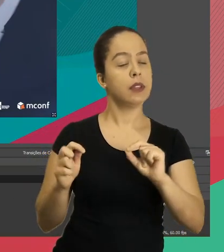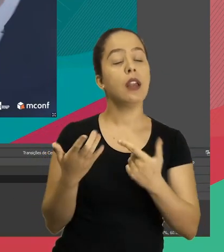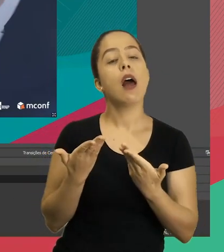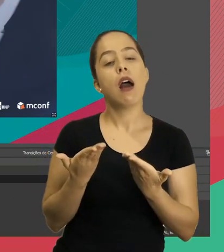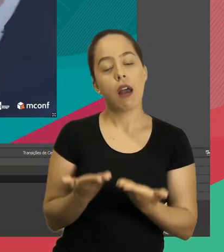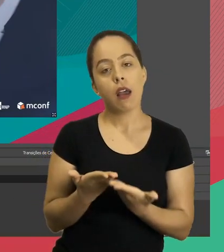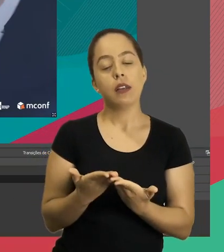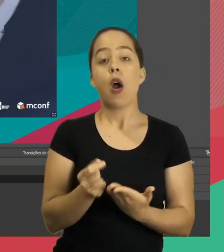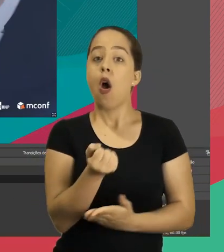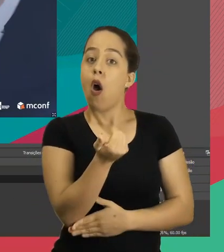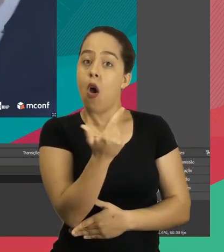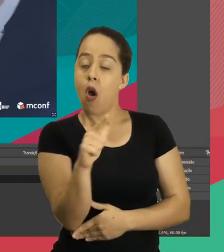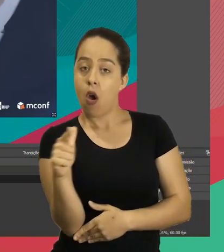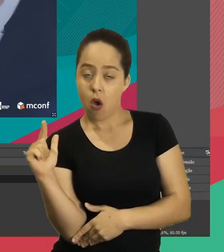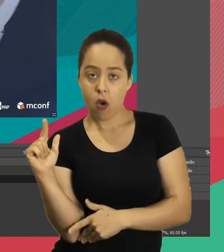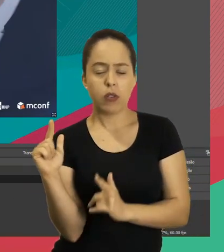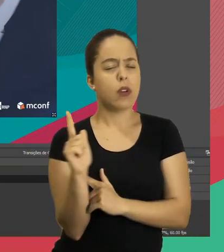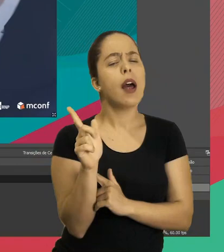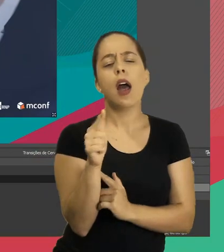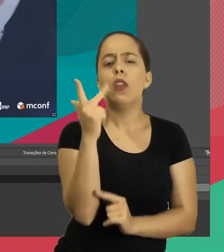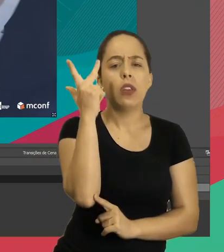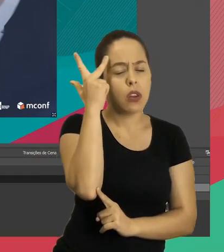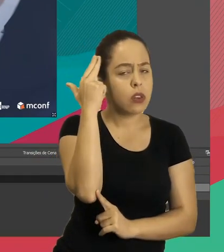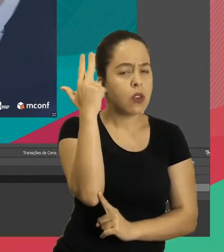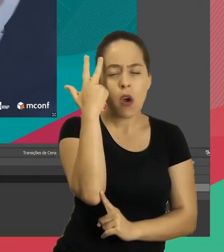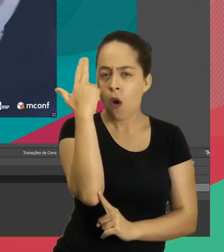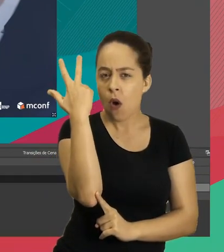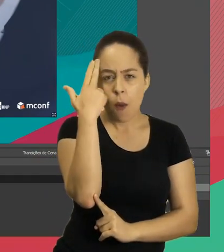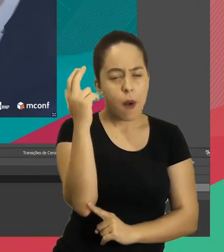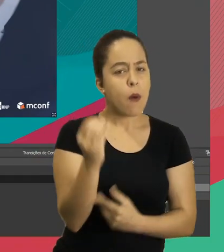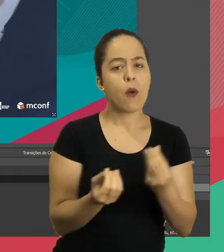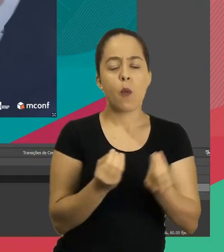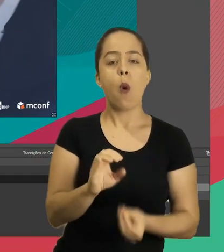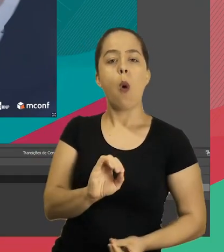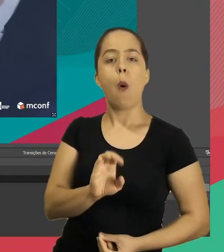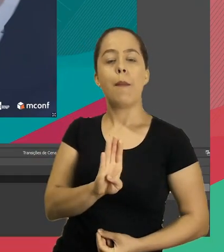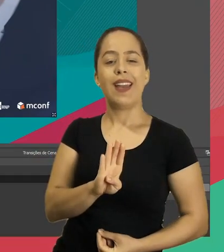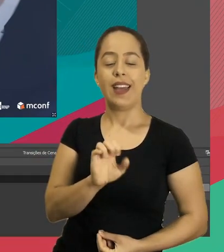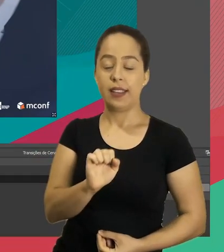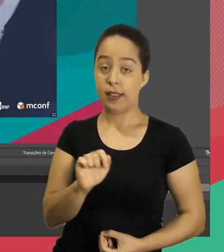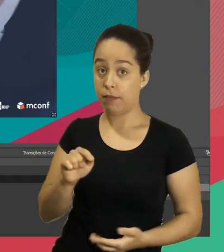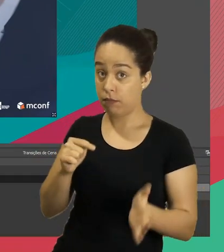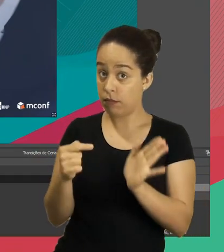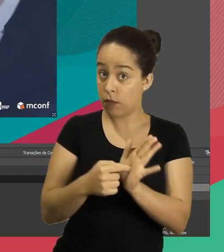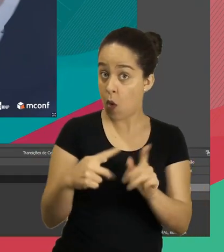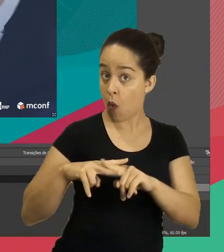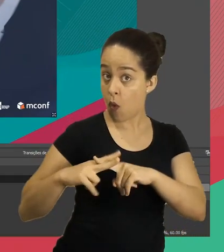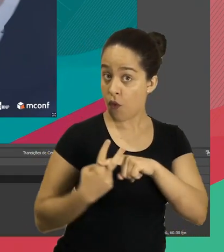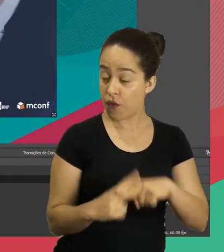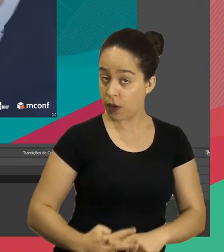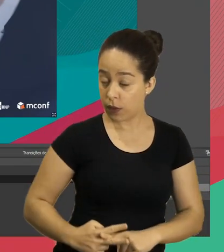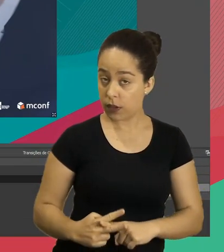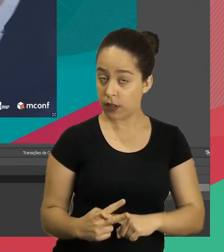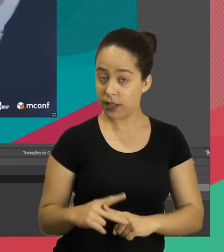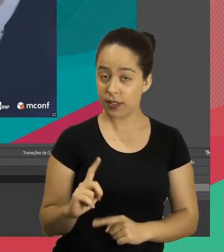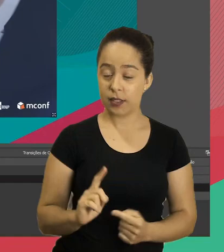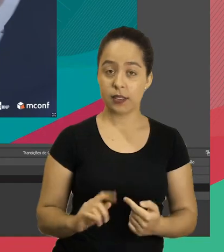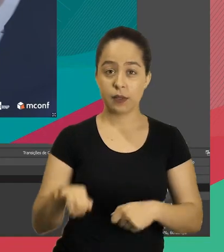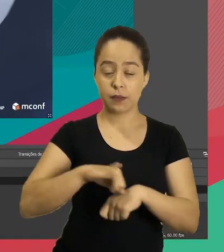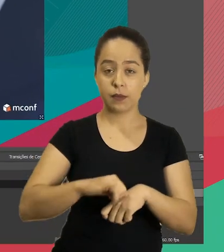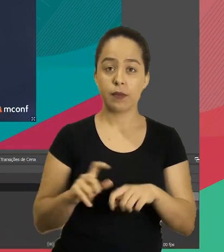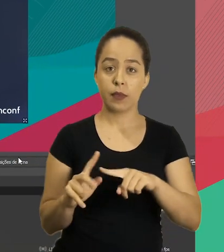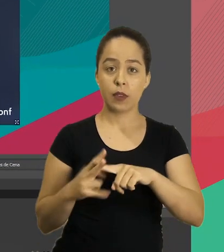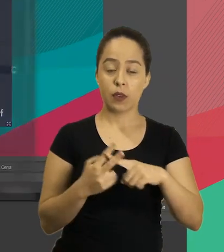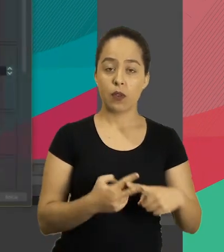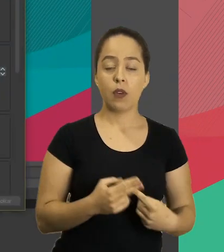é a configuração das cenas foi essa o resto é o normal aí do OBS você vem aqui nas